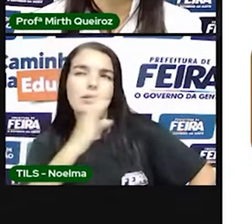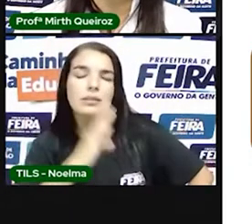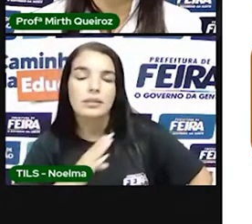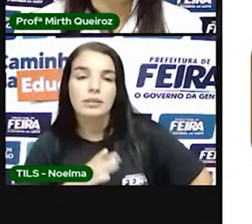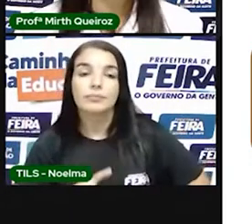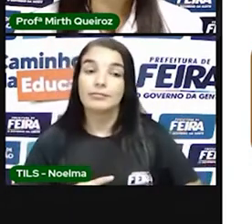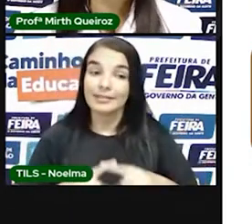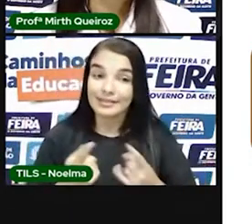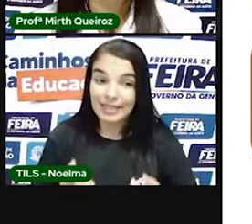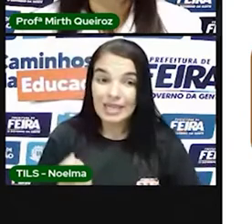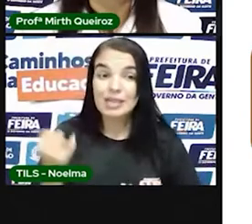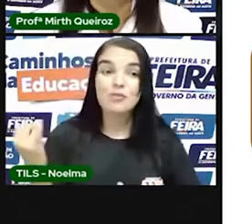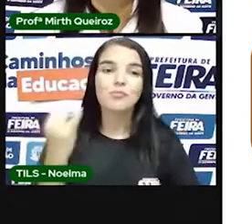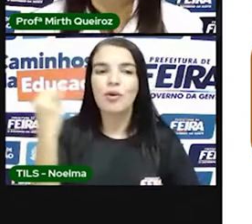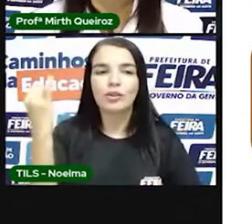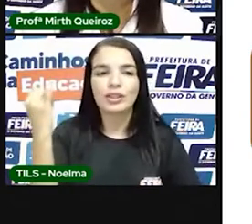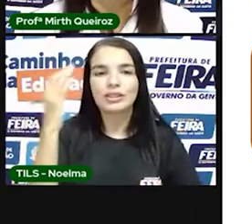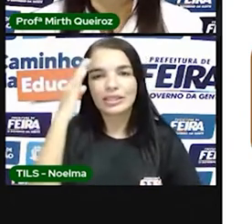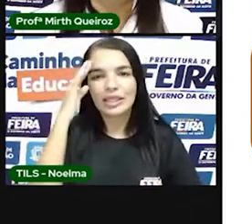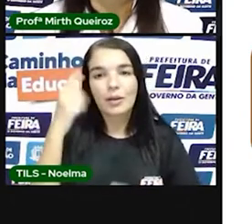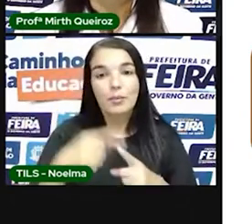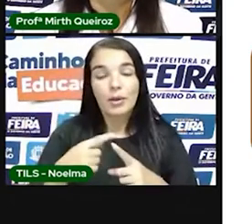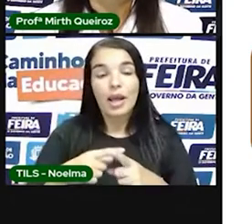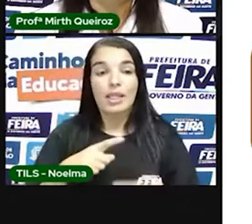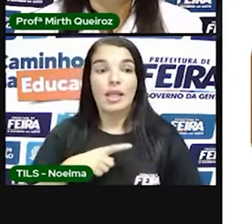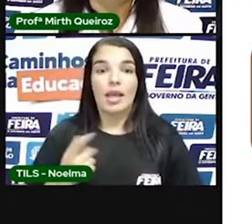na colonização é o quê? Obter riquezas.